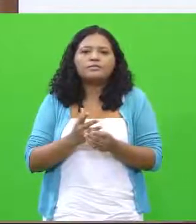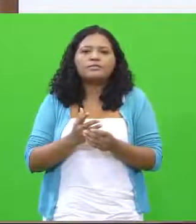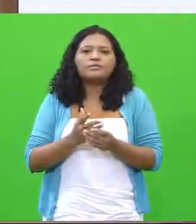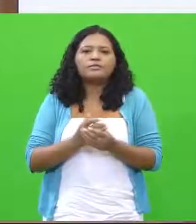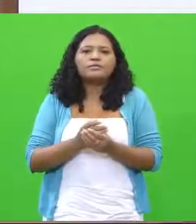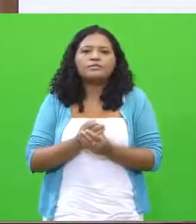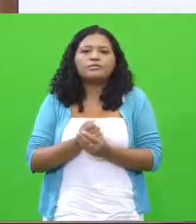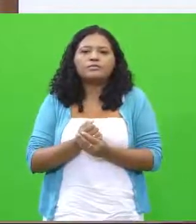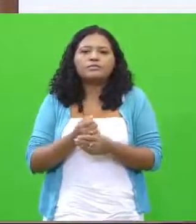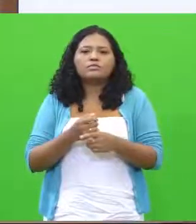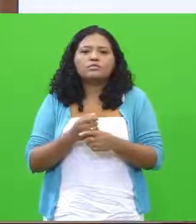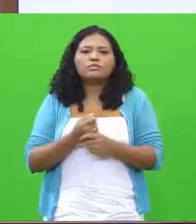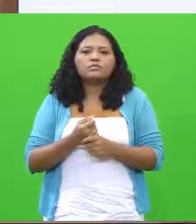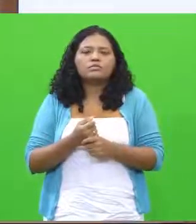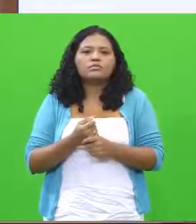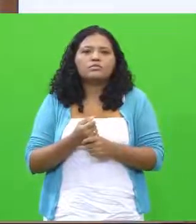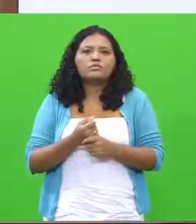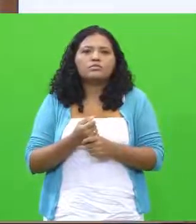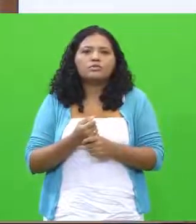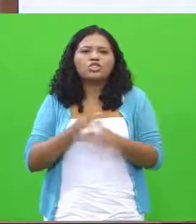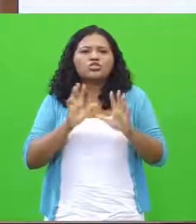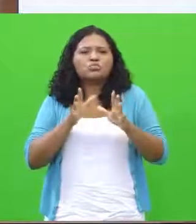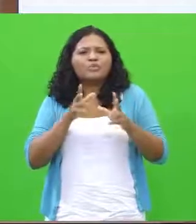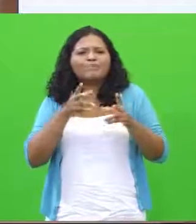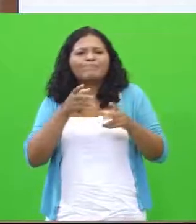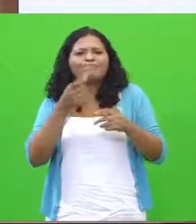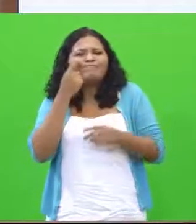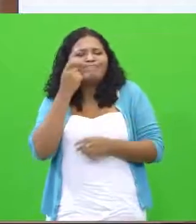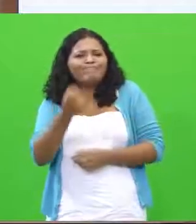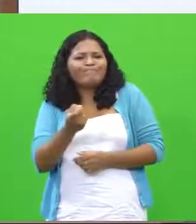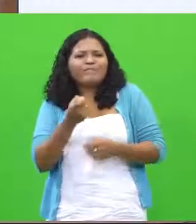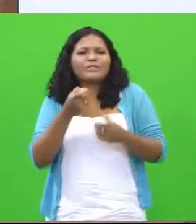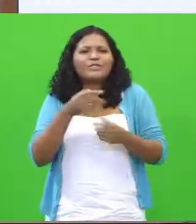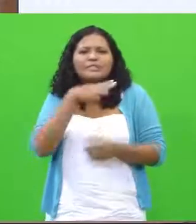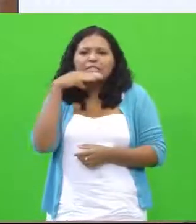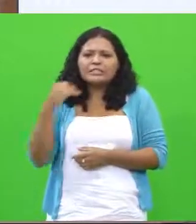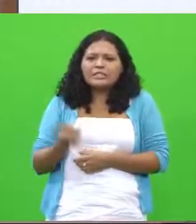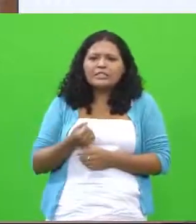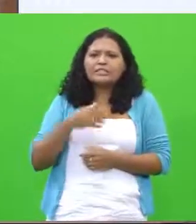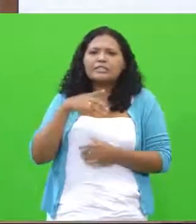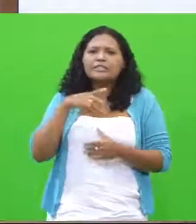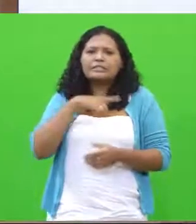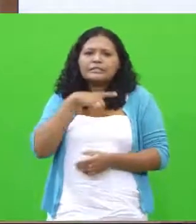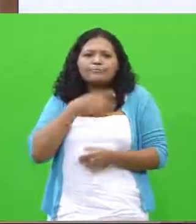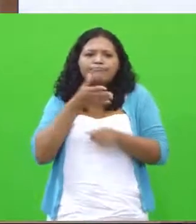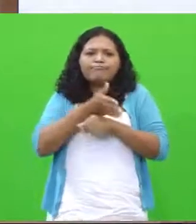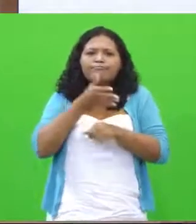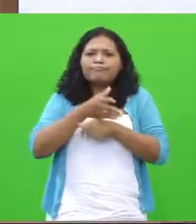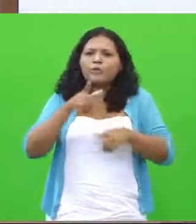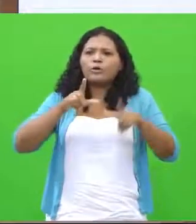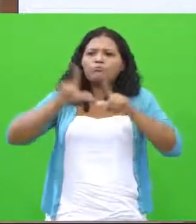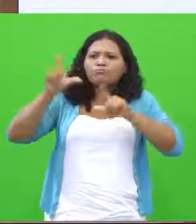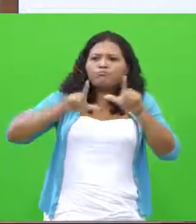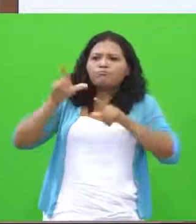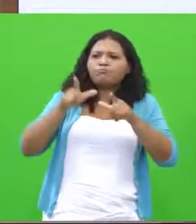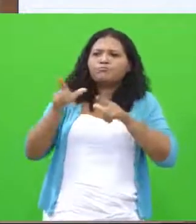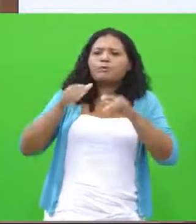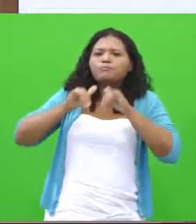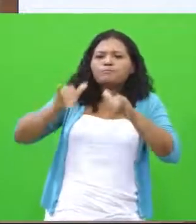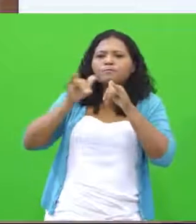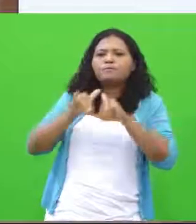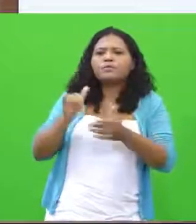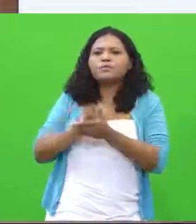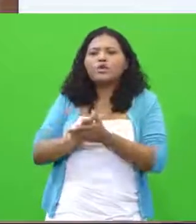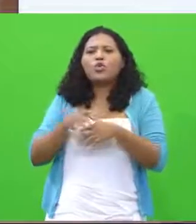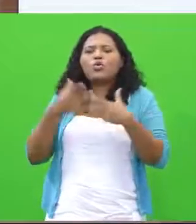que achavam super interessante as crianças participarem de propagandas. Que seria